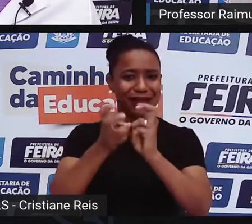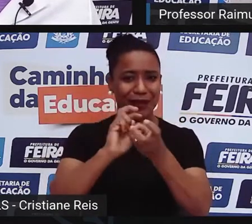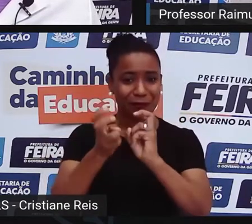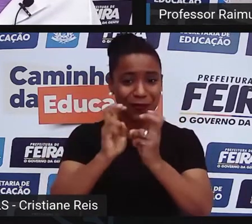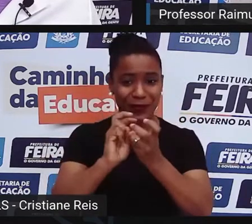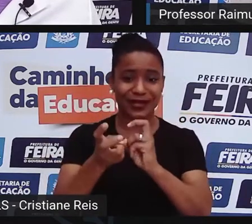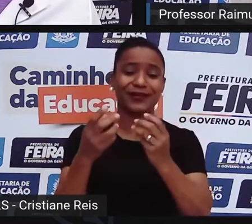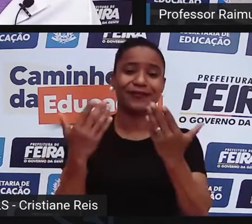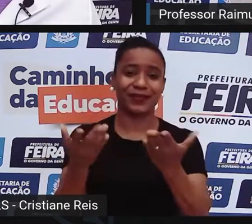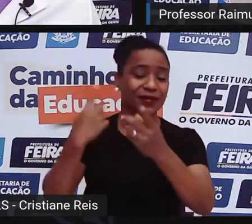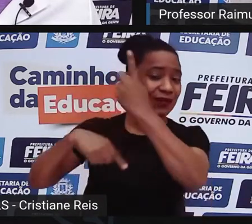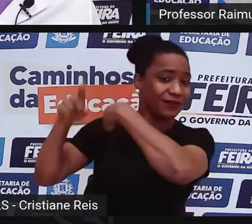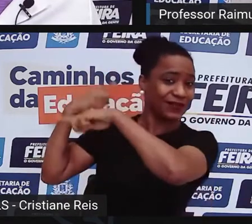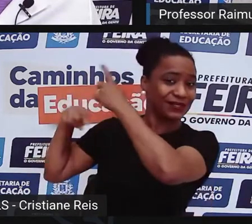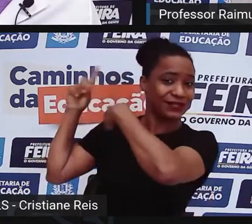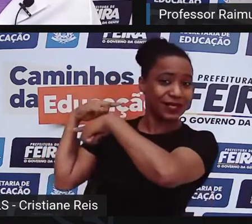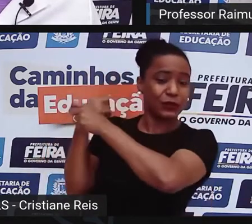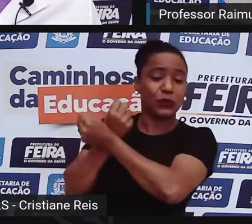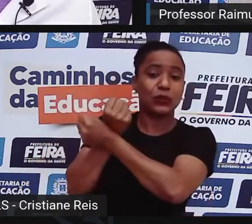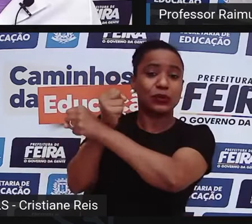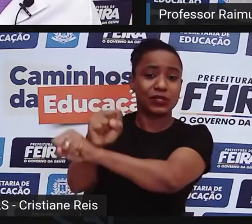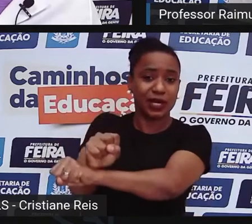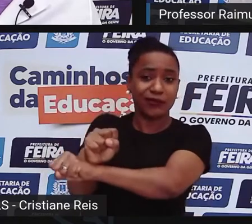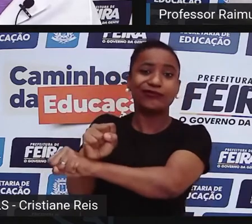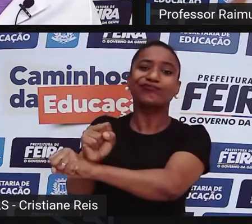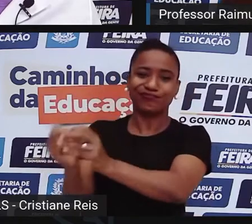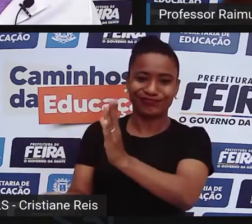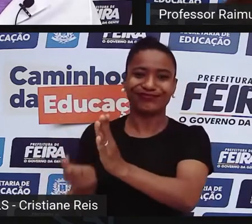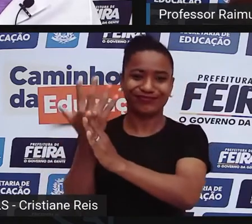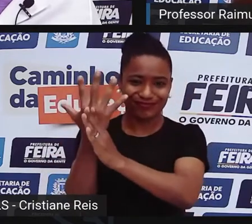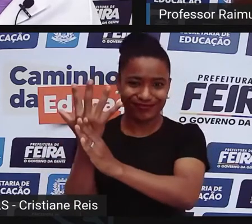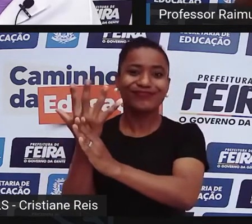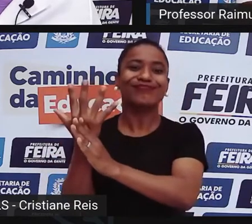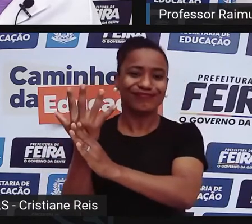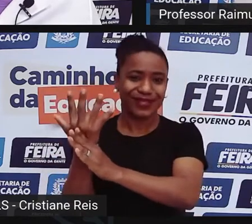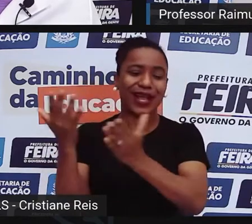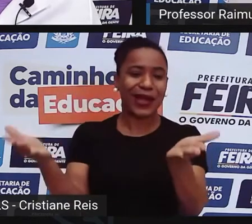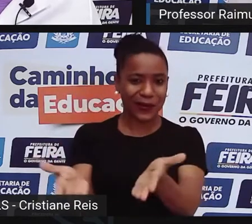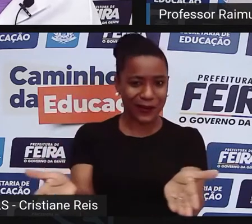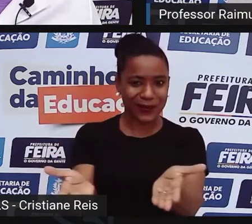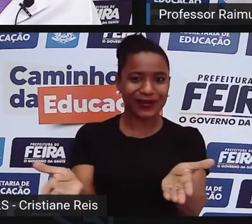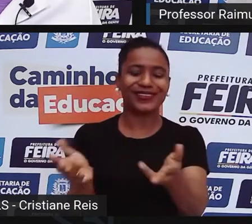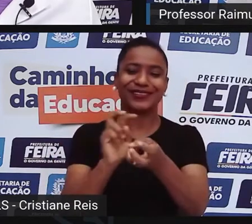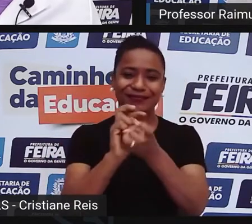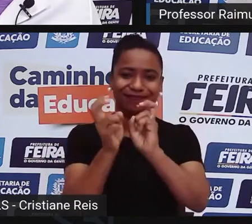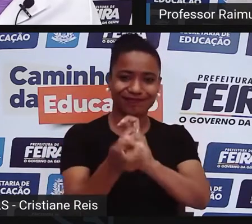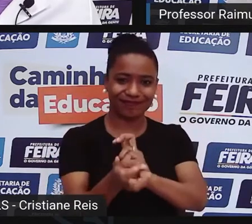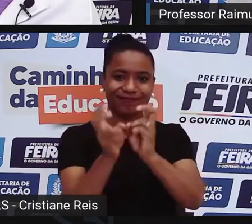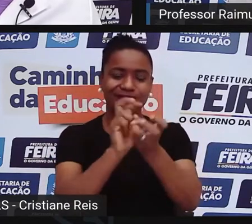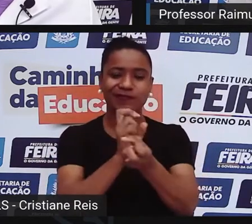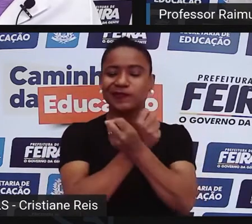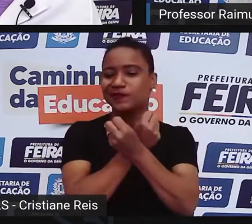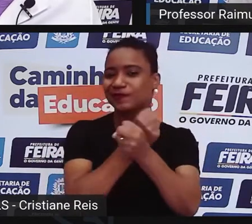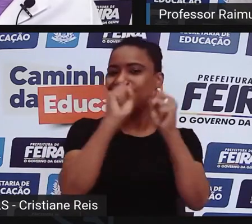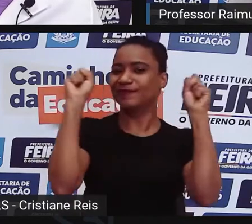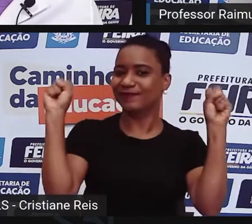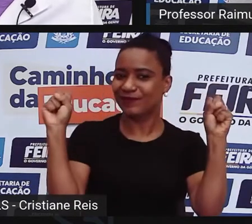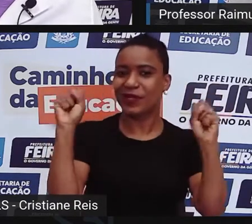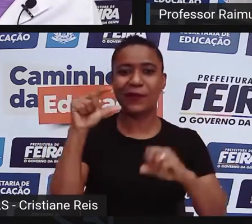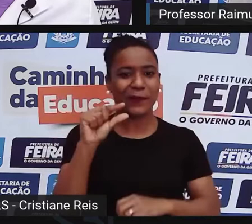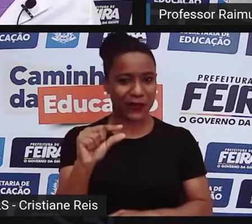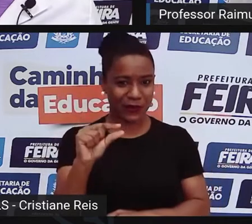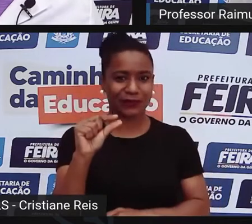antepassados que sofreram para poder a gente ter um pouco, o mínimo, hoje, de liberdade para estar nos